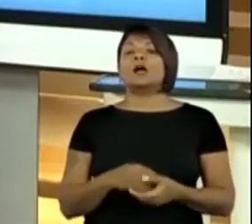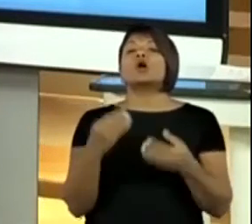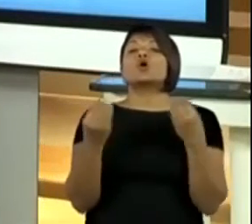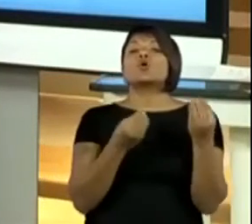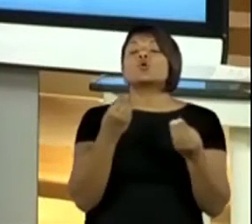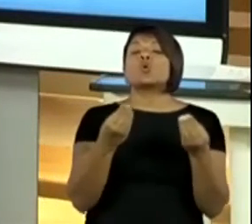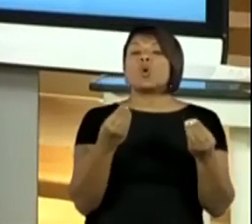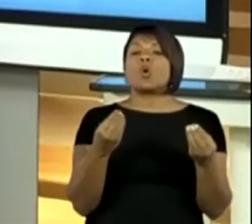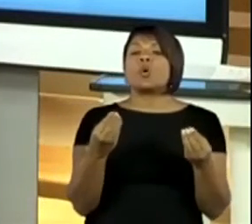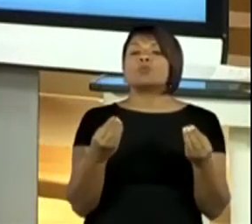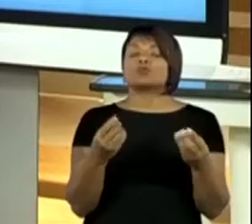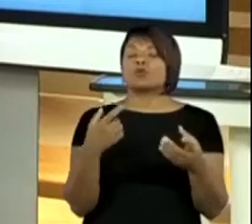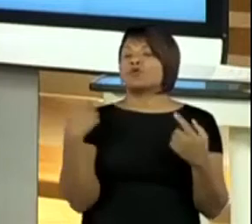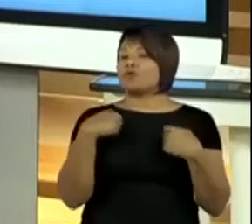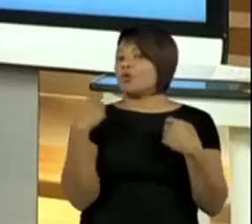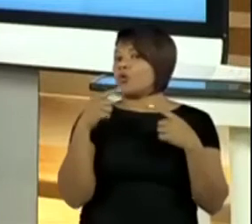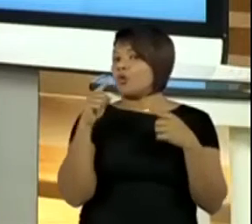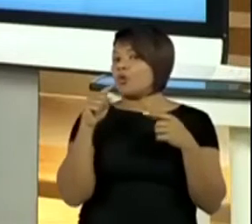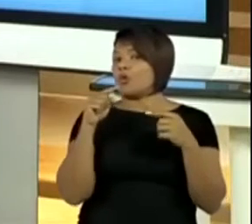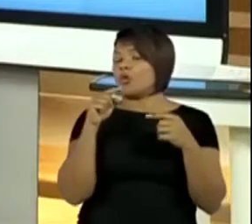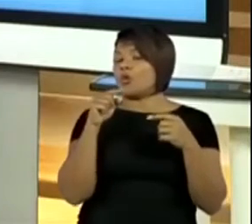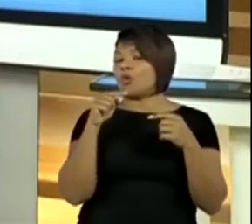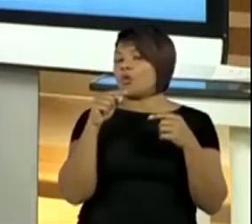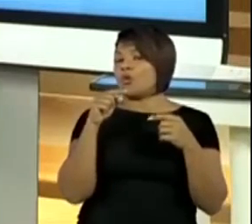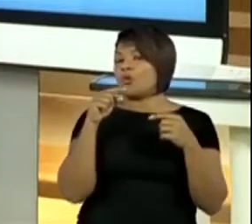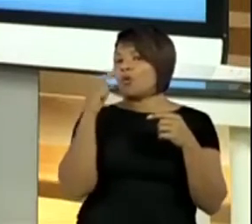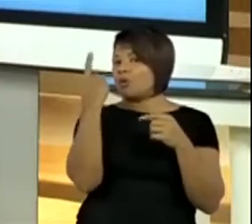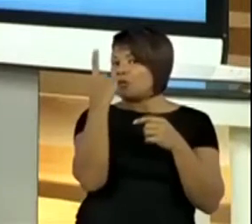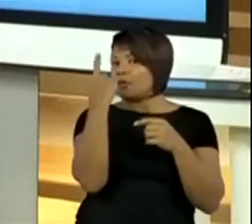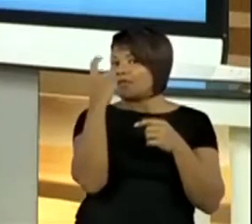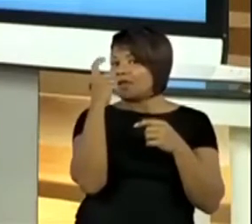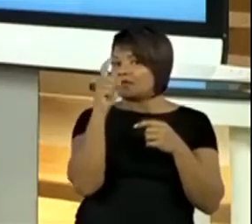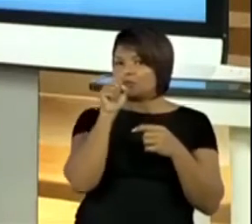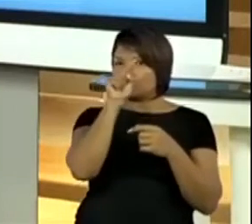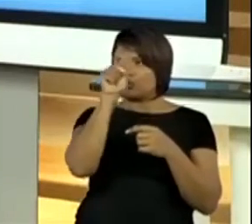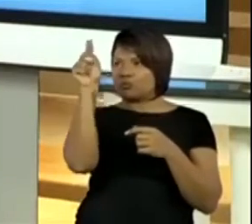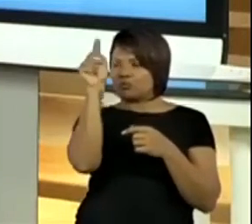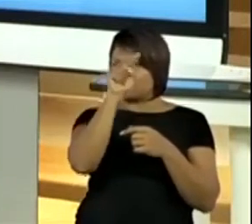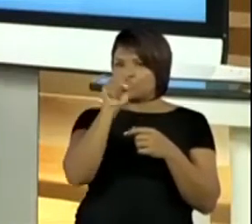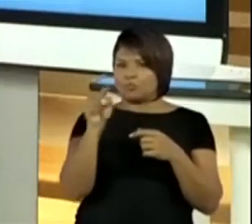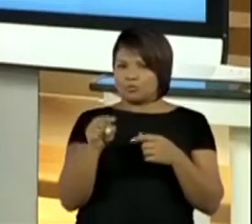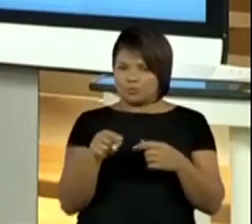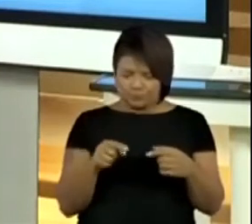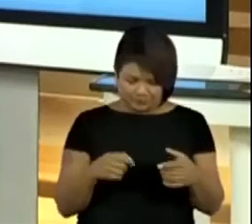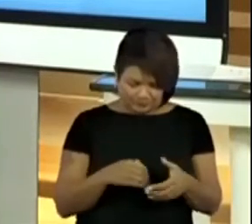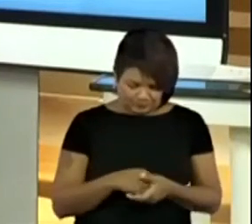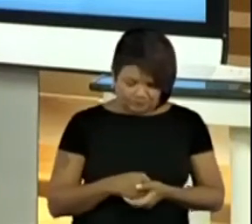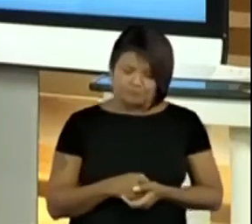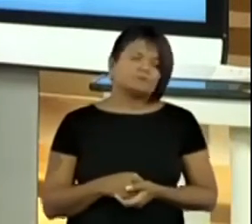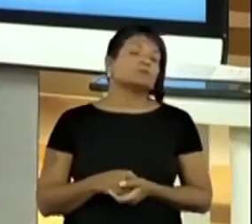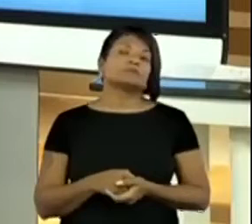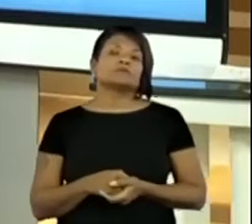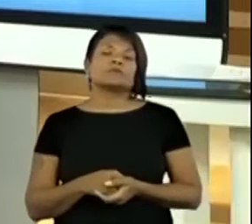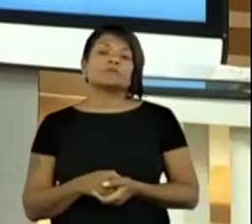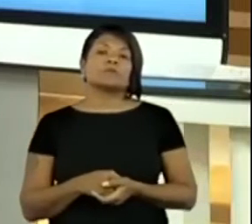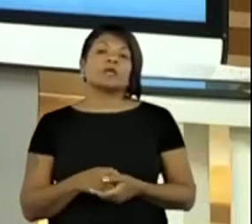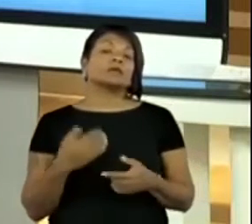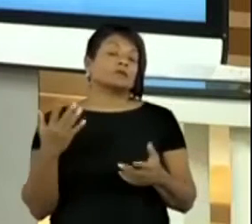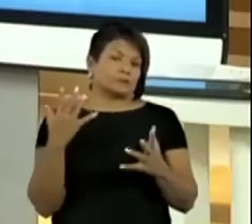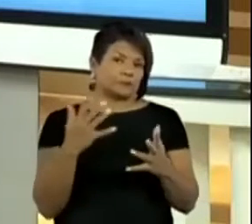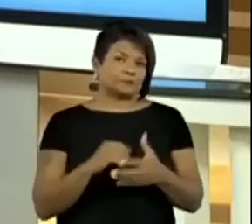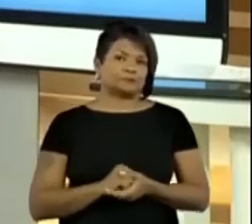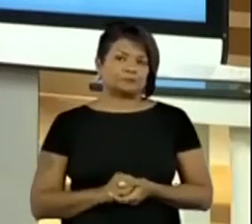com o dedo, tá? Para que vocês possam entender, porque senão, quando eu for fazer, eu vou apagar e vocês não vão entender. Então, vamos lá.